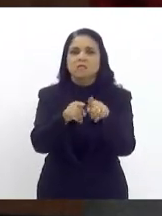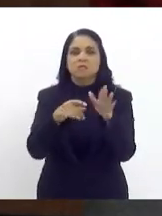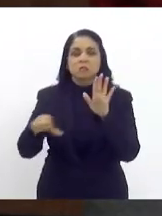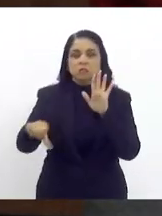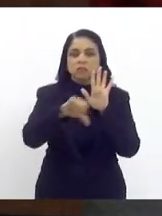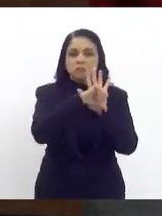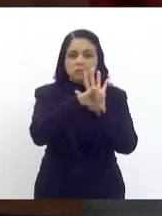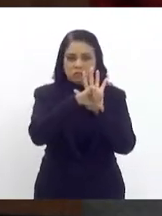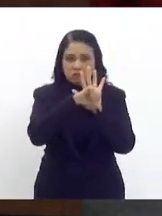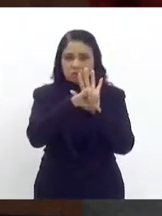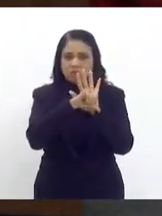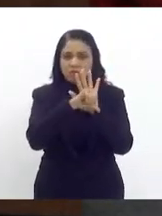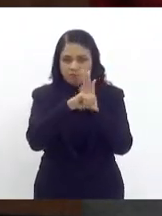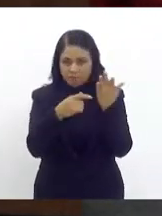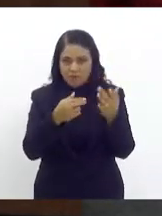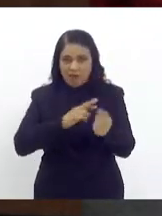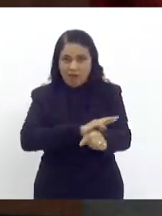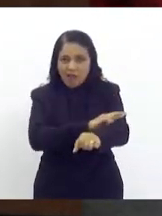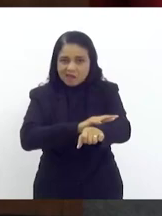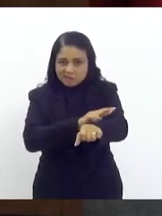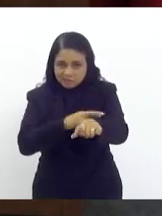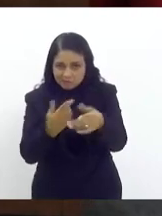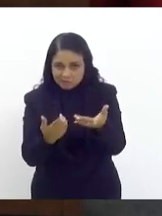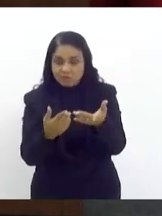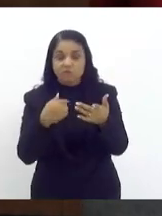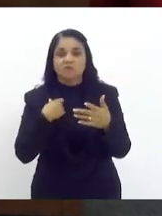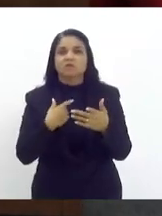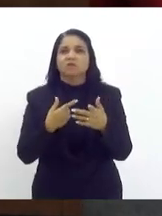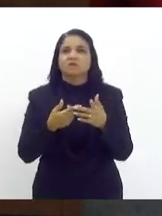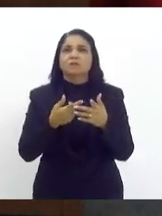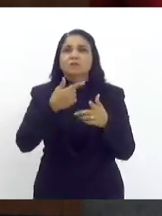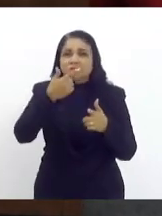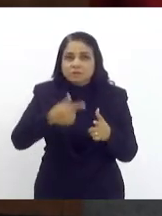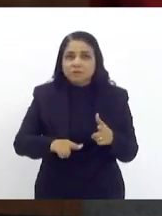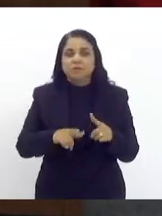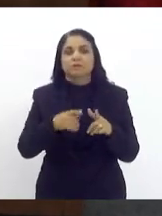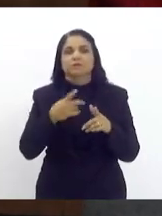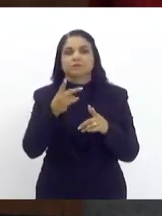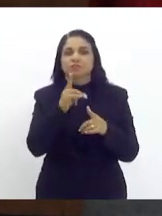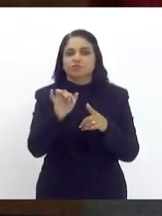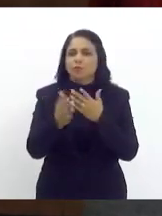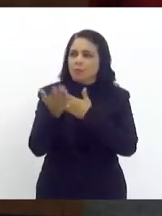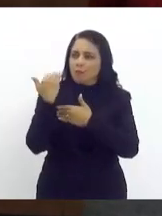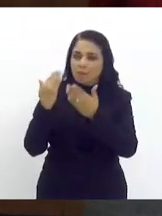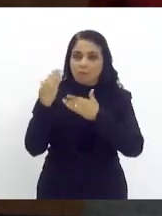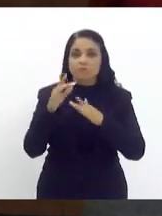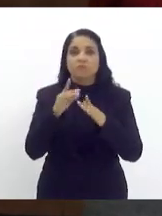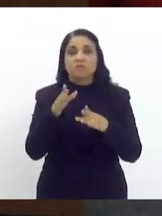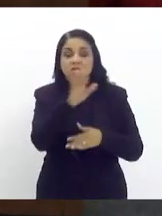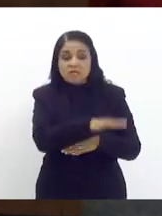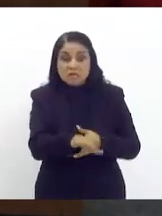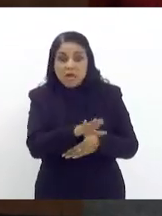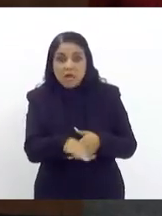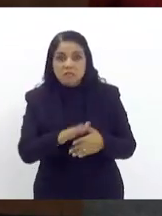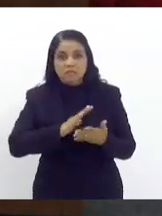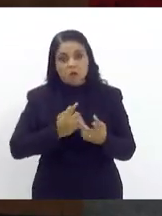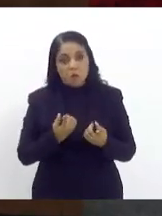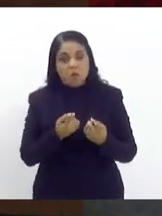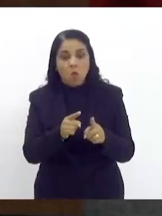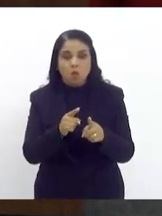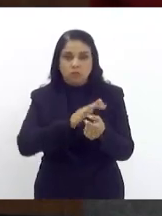racistas. Outro dia nós vimos um caso de racismo contra crianças, e aí agora,